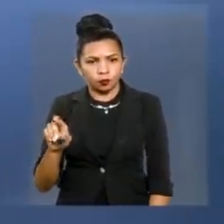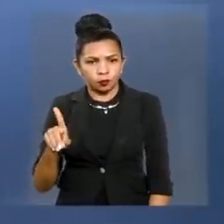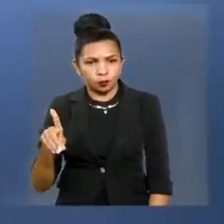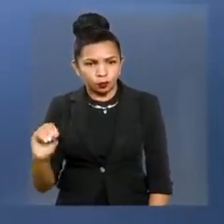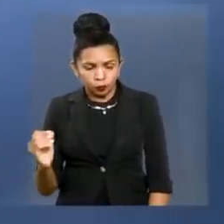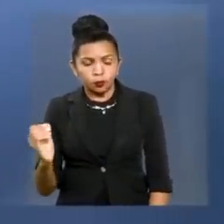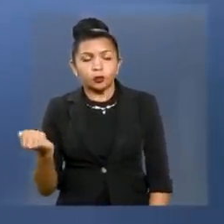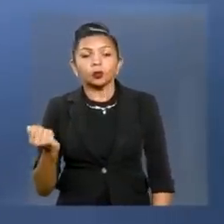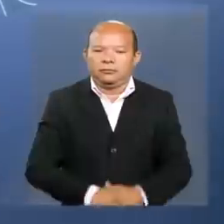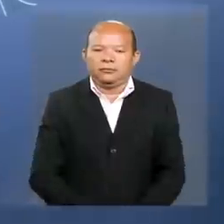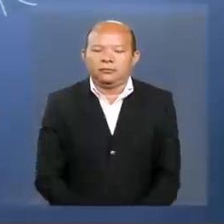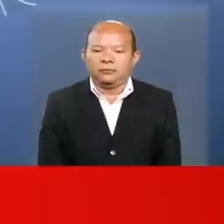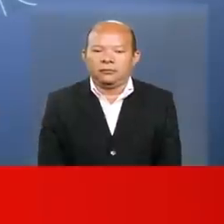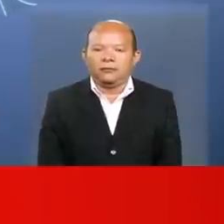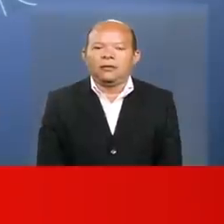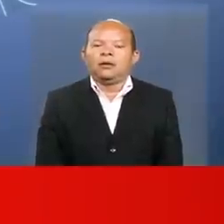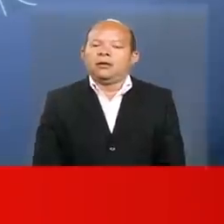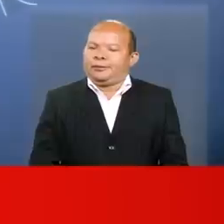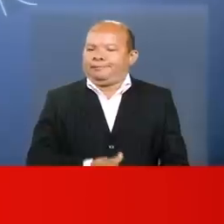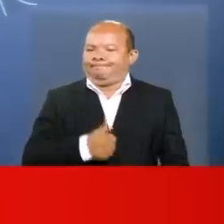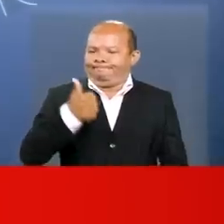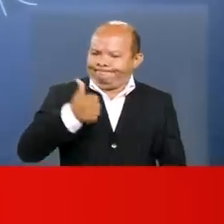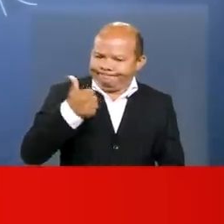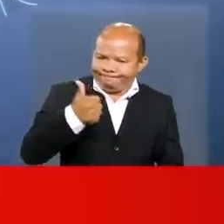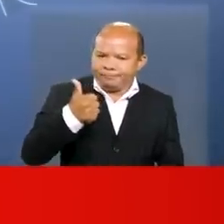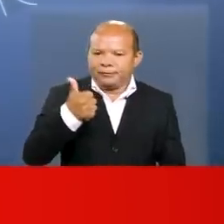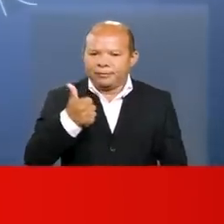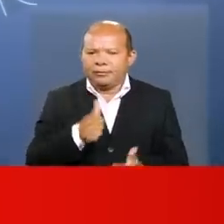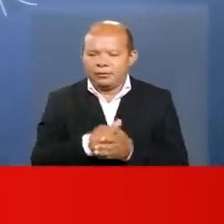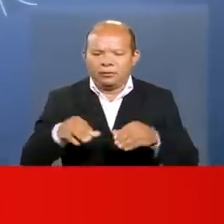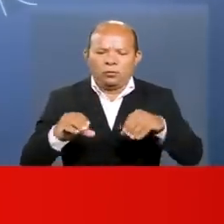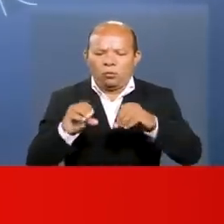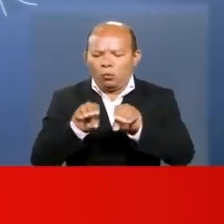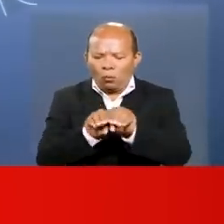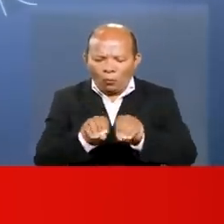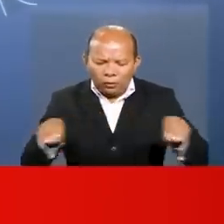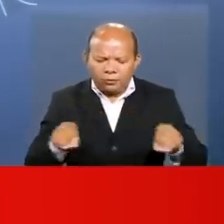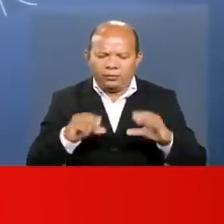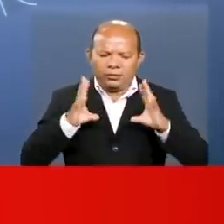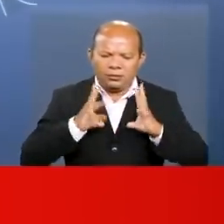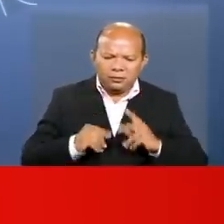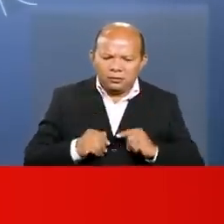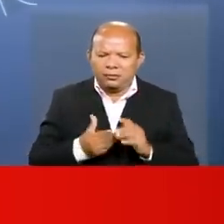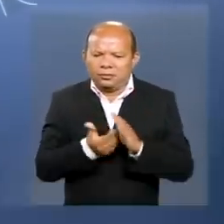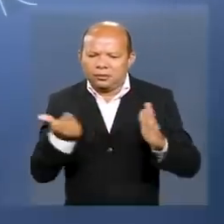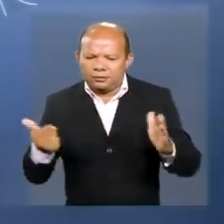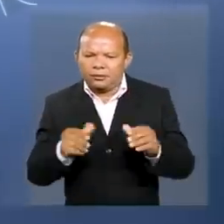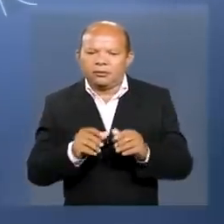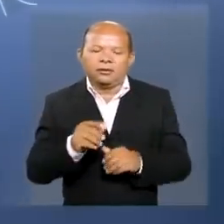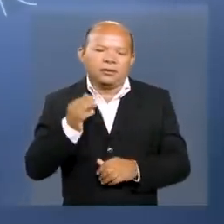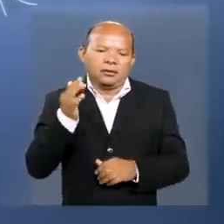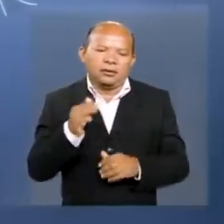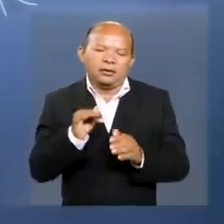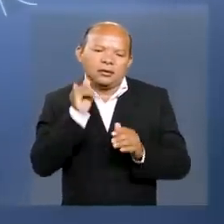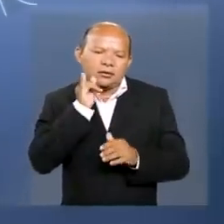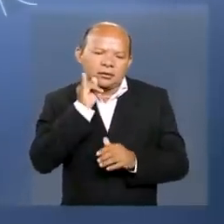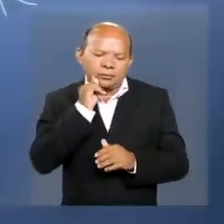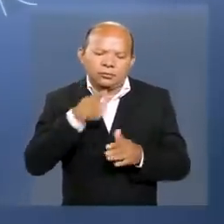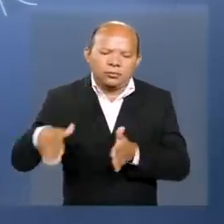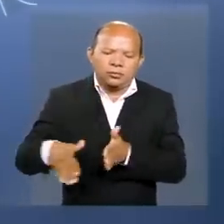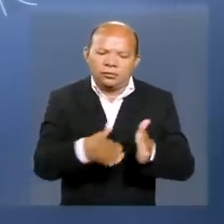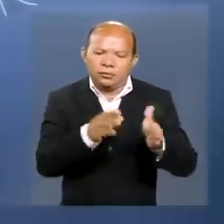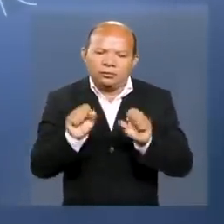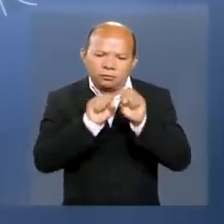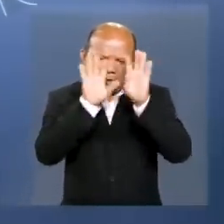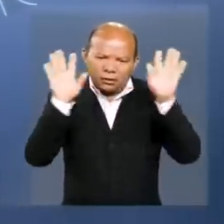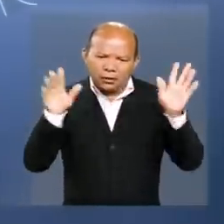botar Michel Temer no poder. Bom, em primeiro lugar, eu tenho tirado esgoto de dentro dos rios, saneamento. Cito o exemplo do Rio Claro, do